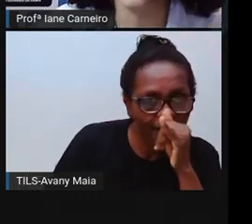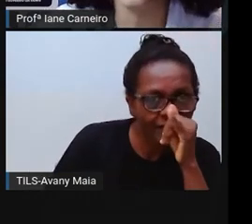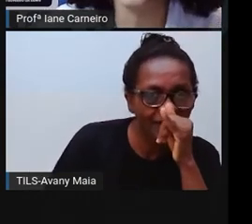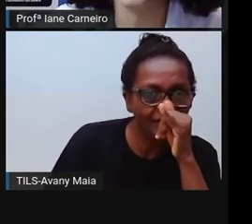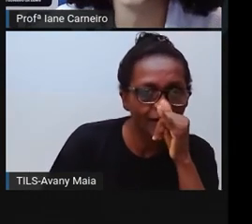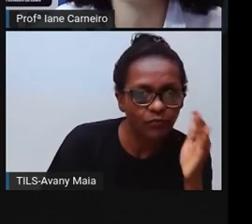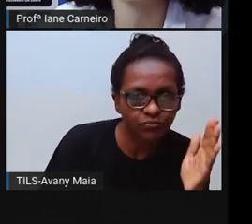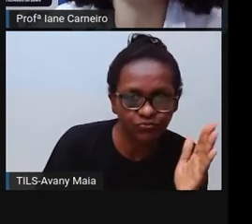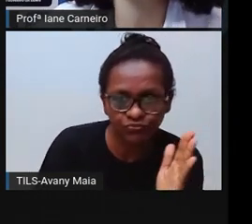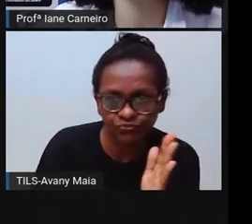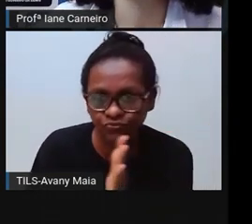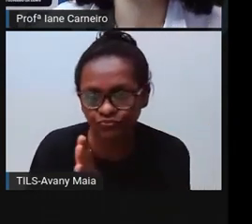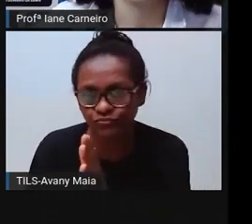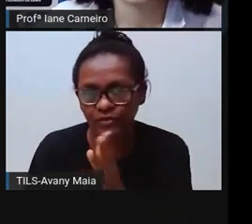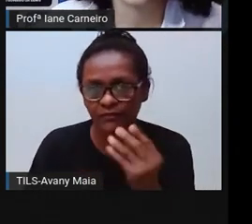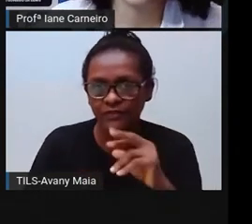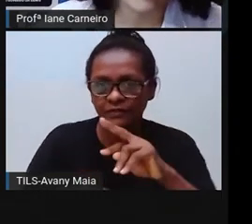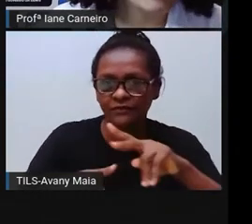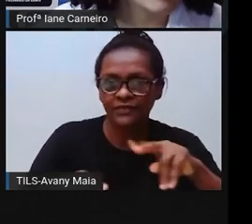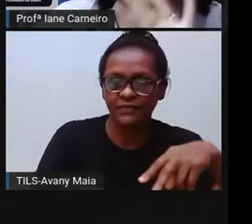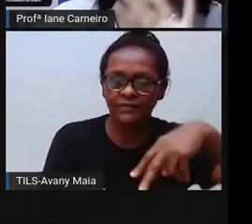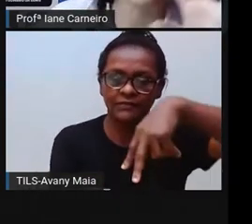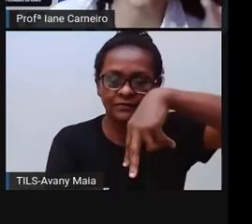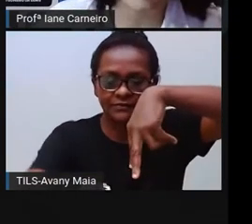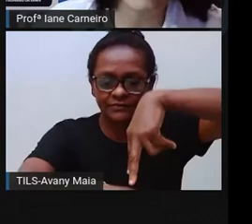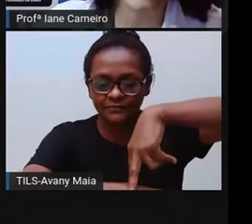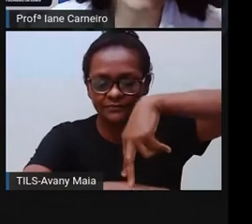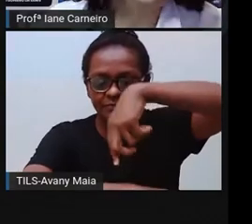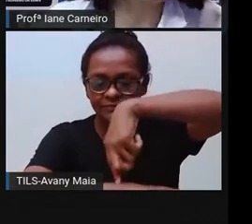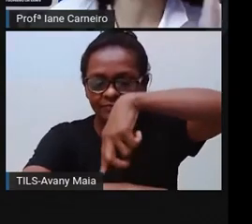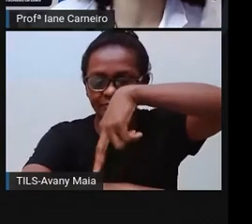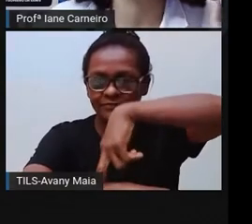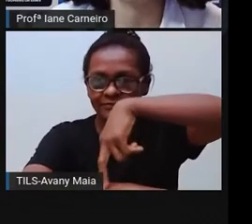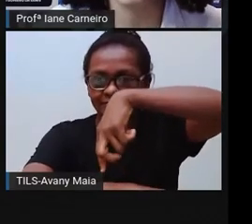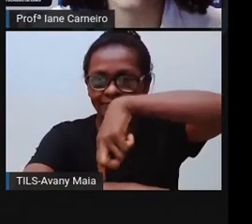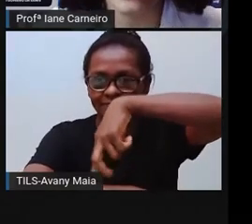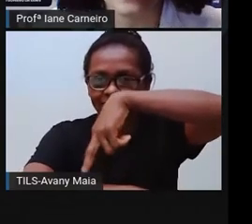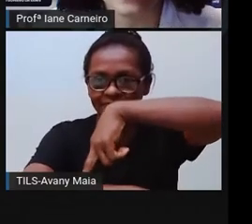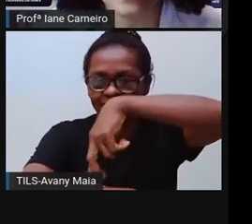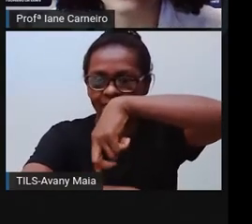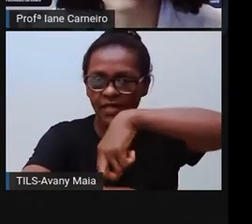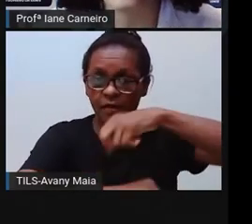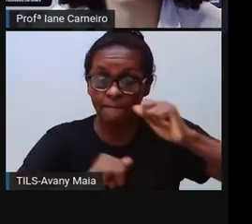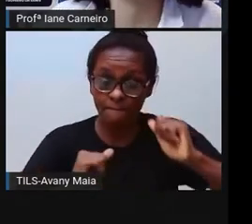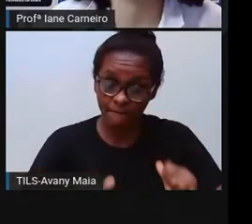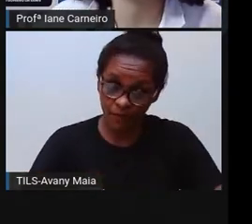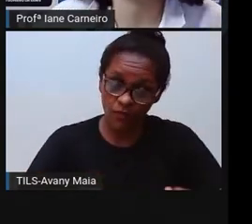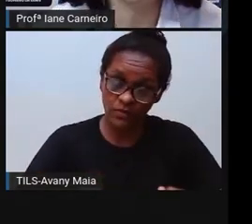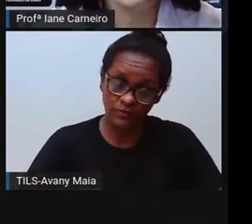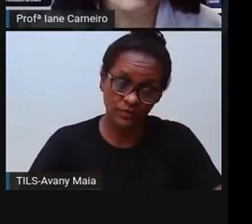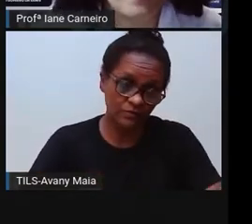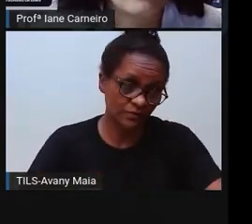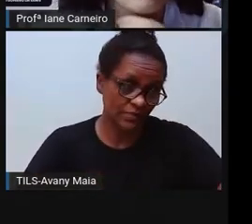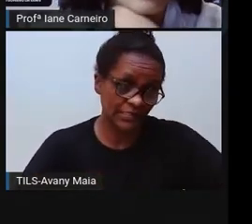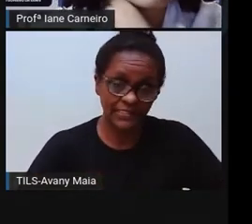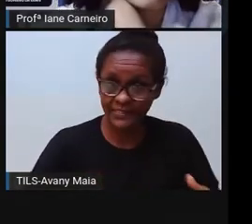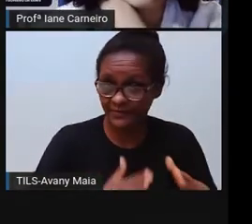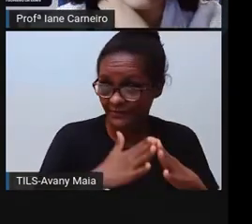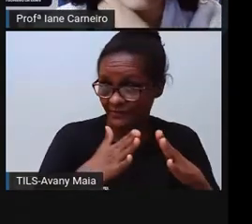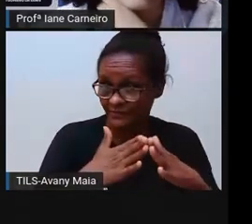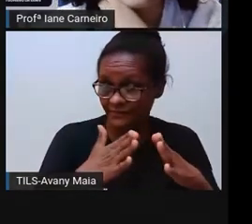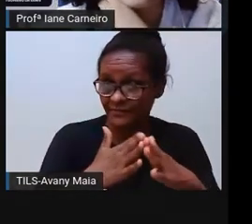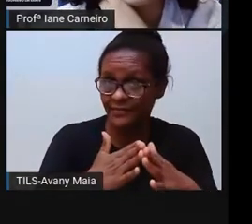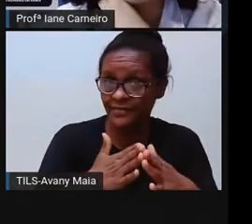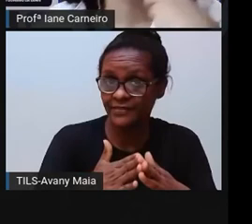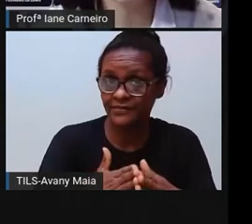iogurte, né? A amarelinha que vocês já aprenderam que dá pra brincar no quintal de casa. Com giz, com o caco de